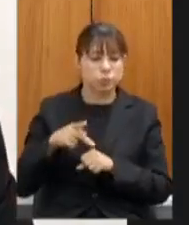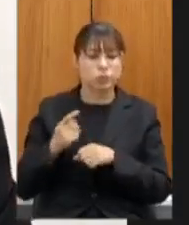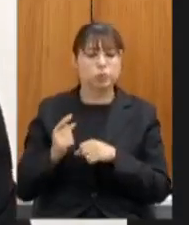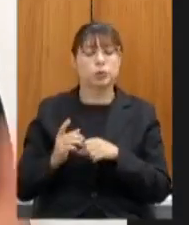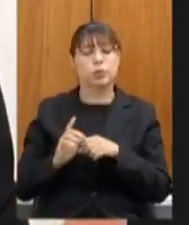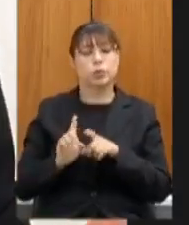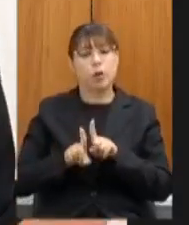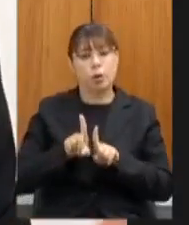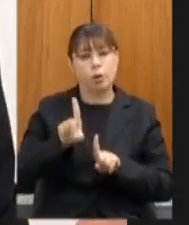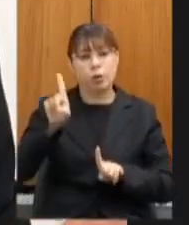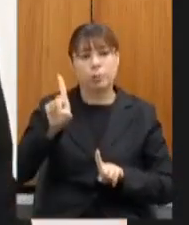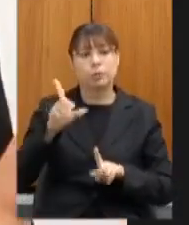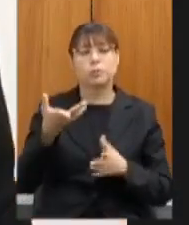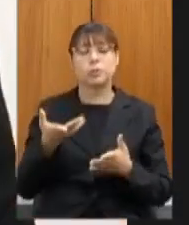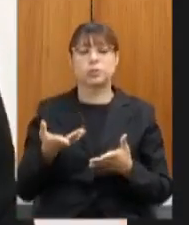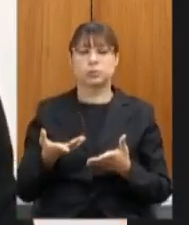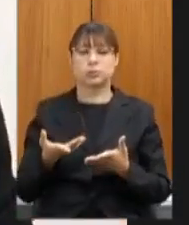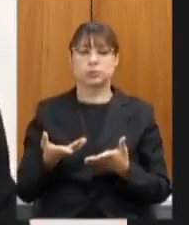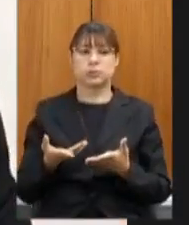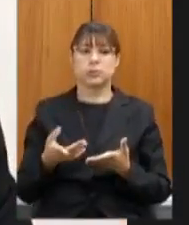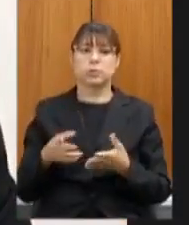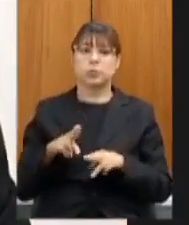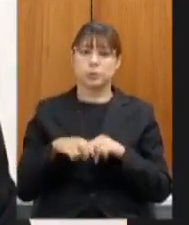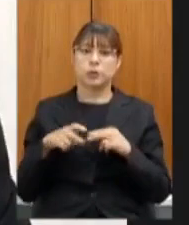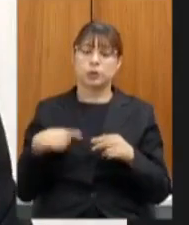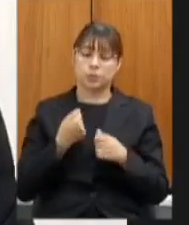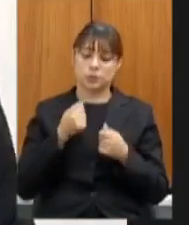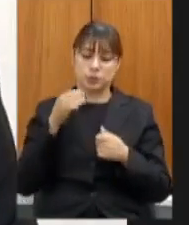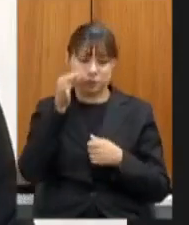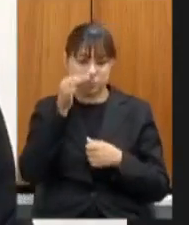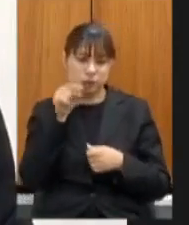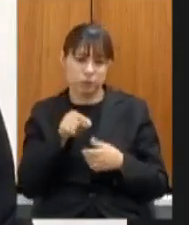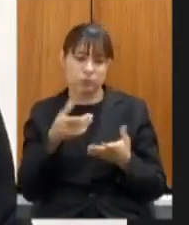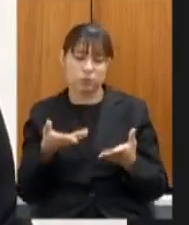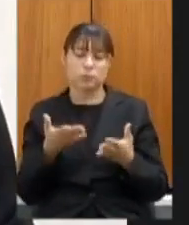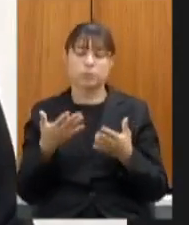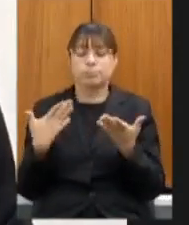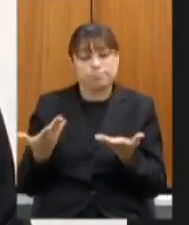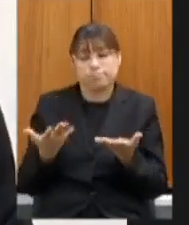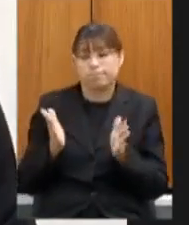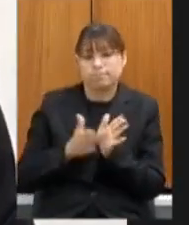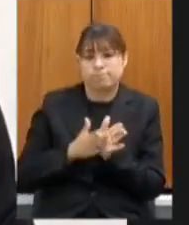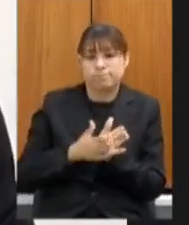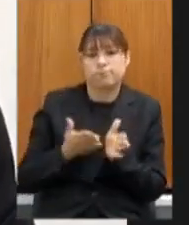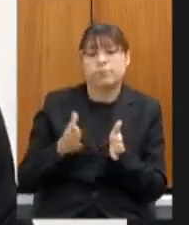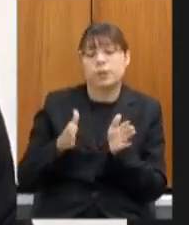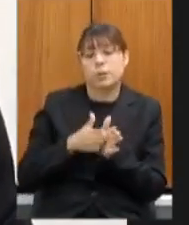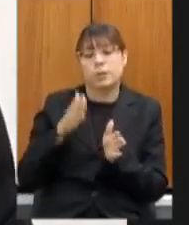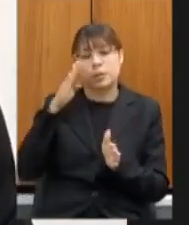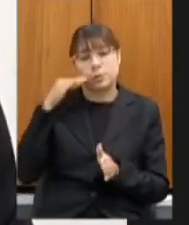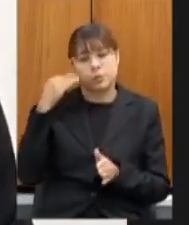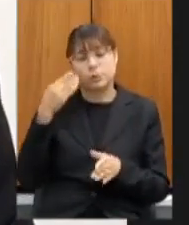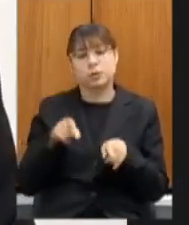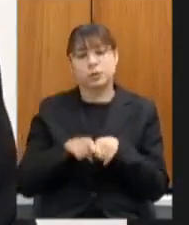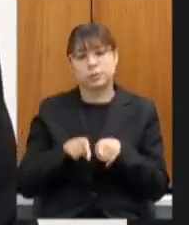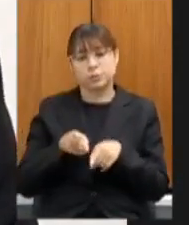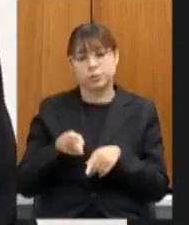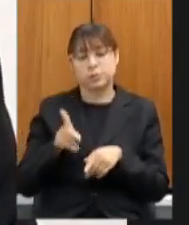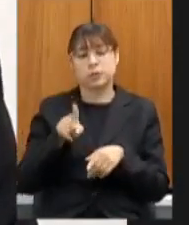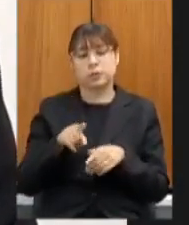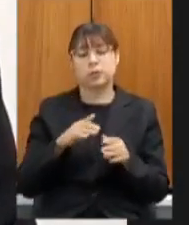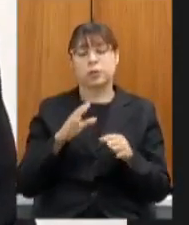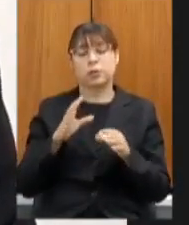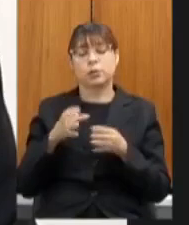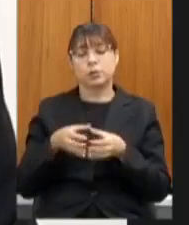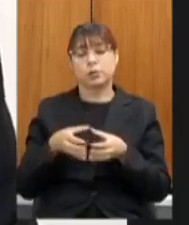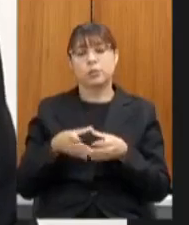e os indicadores que nós temos é esse que nós temos que ter como referência não mais parabéns parabéns Beatriz pela condução da comissão e demais